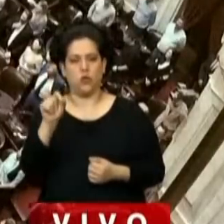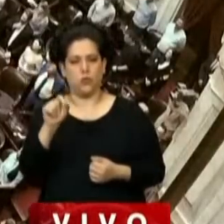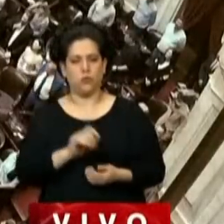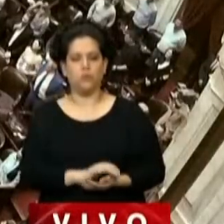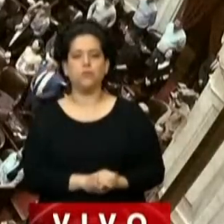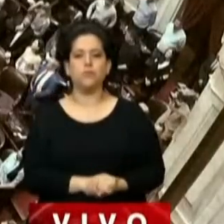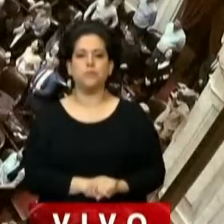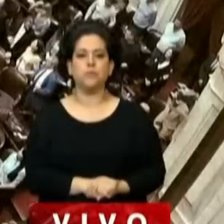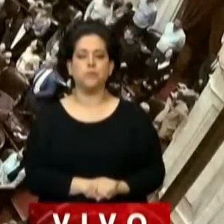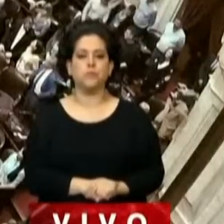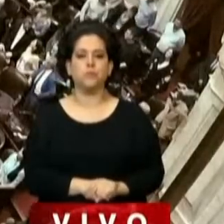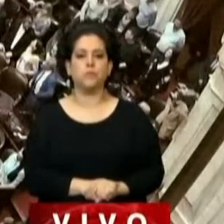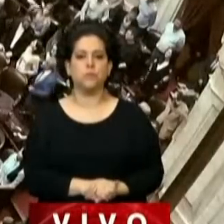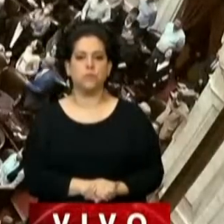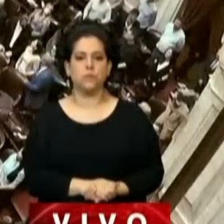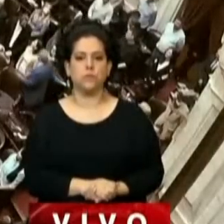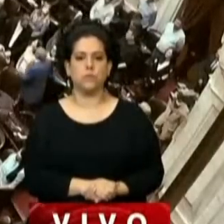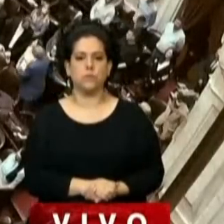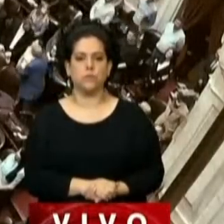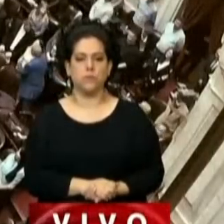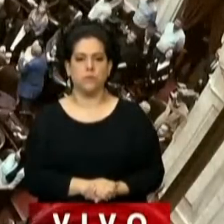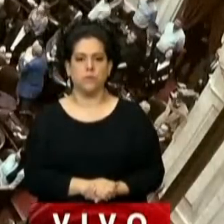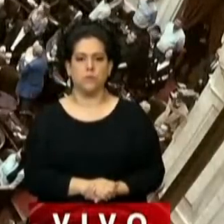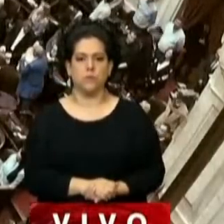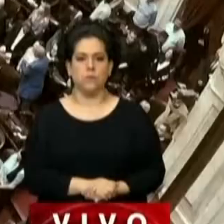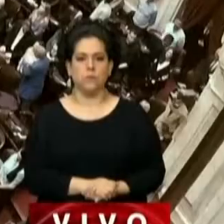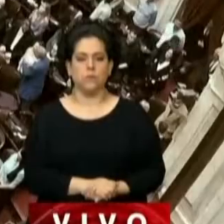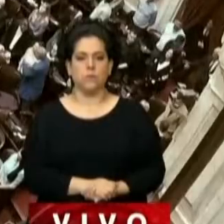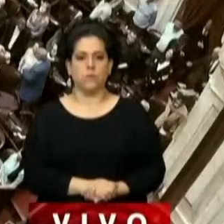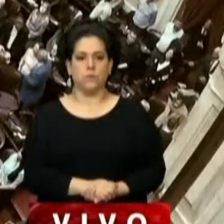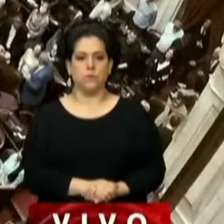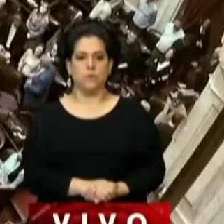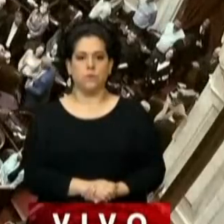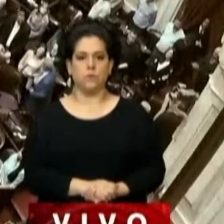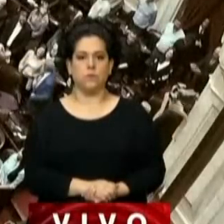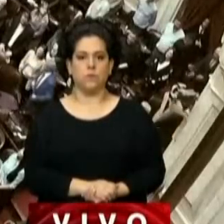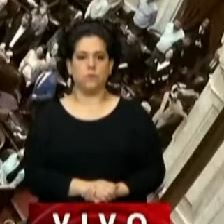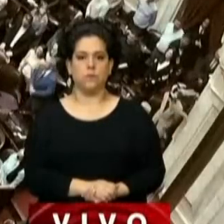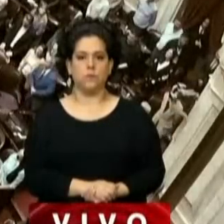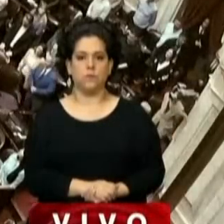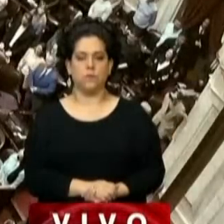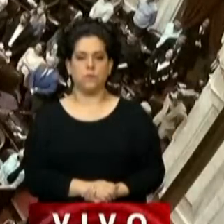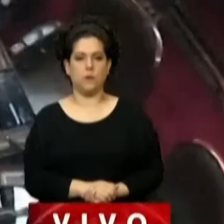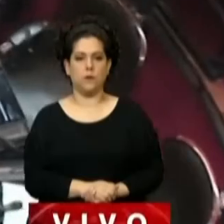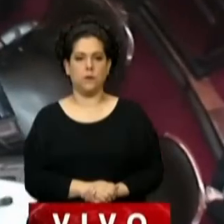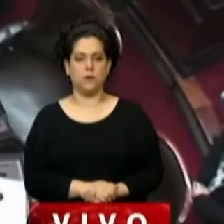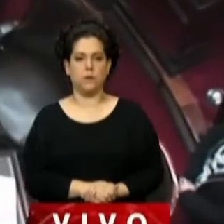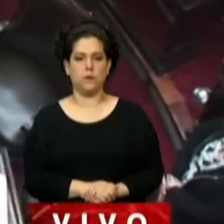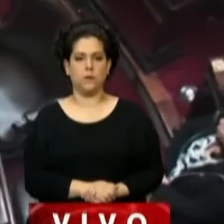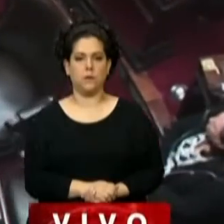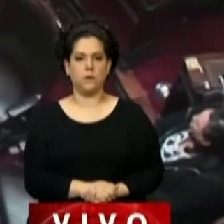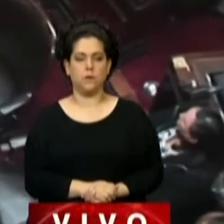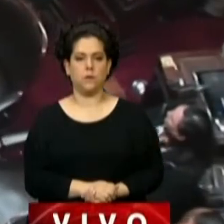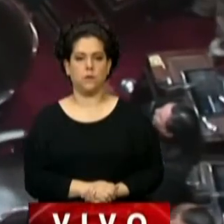A Câmara dos Deputados da Argentina realizou neste sábado uma tensa sessão especial para tentar enviar um sinal de unidade